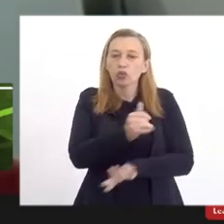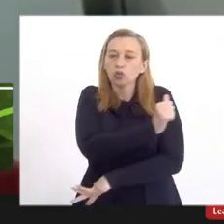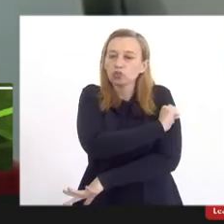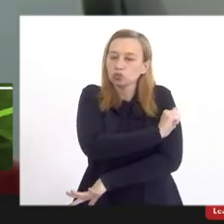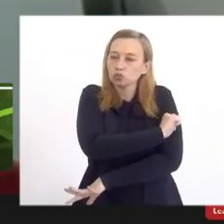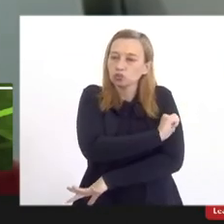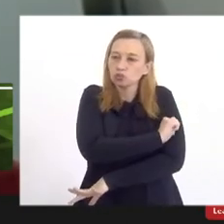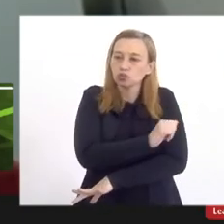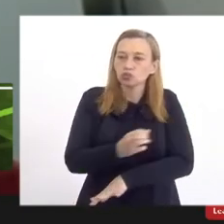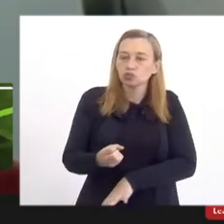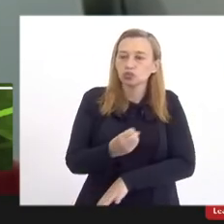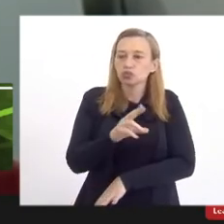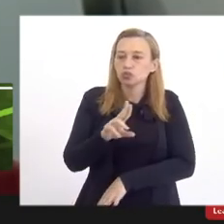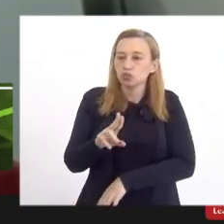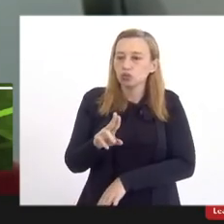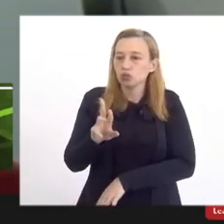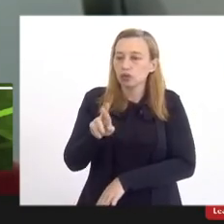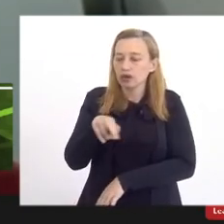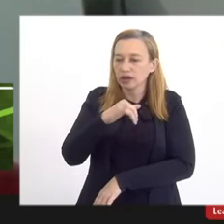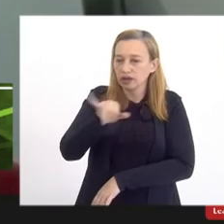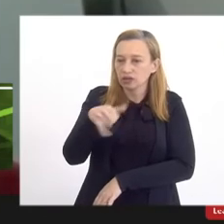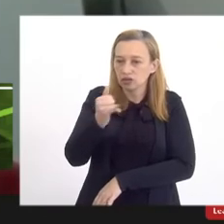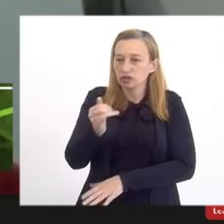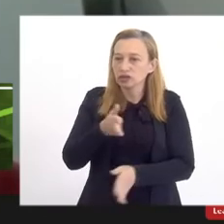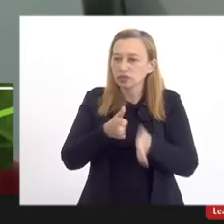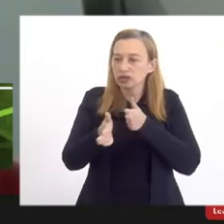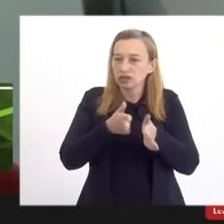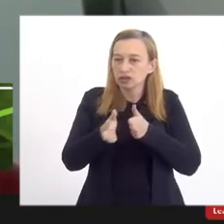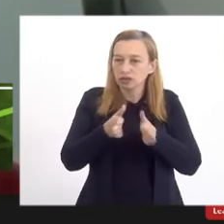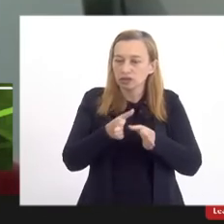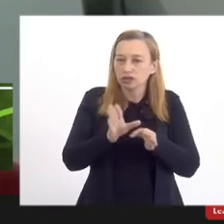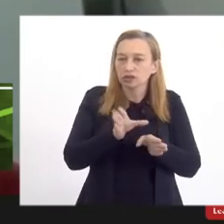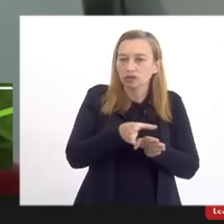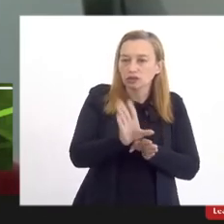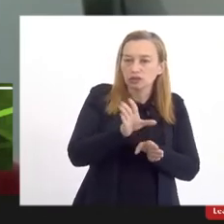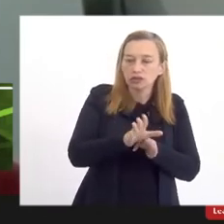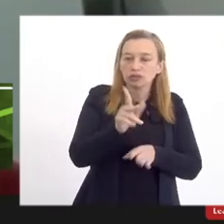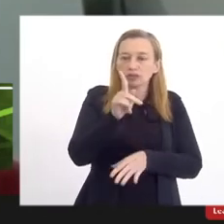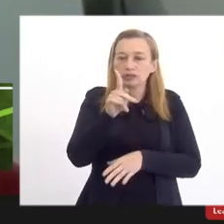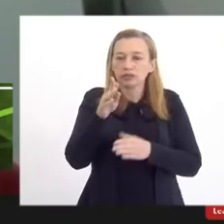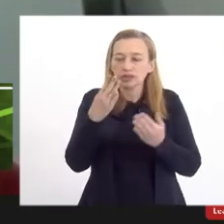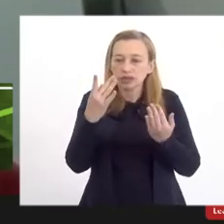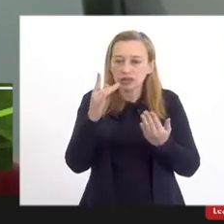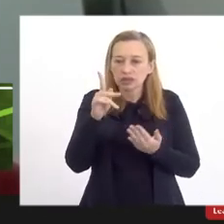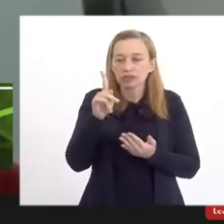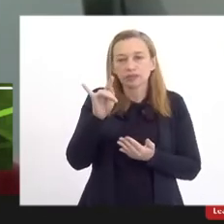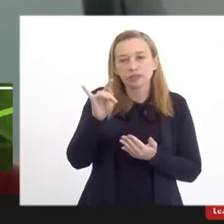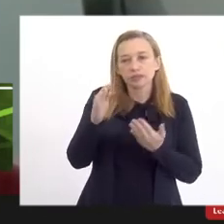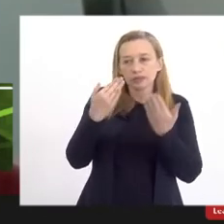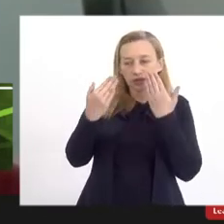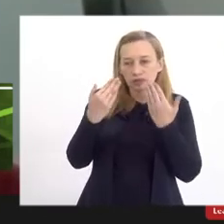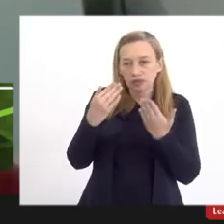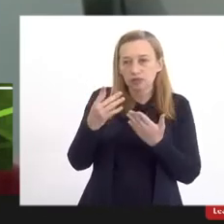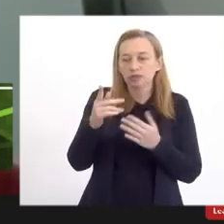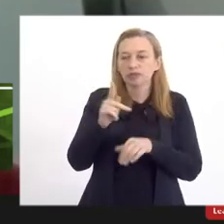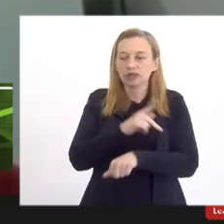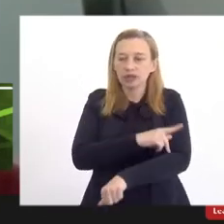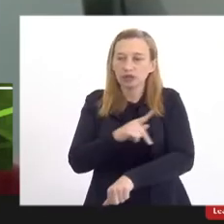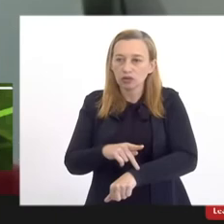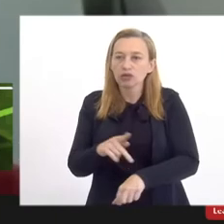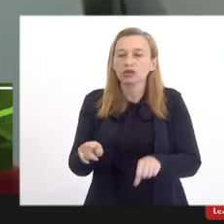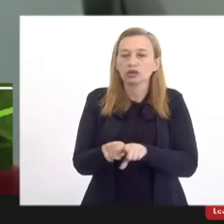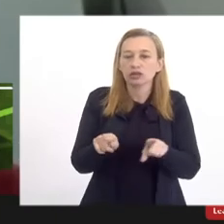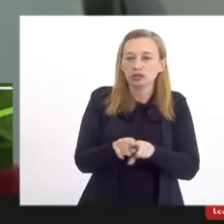novo polo da UERJ vão ter acesso a orientações psicopedagógicas, vão concorrer a editais internos de